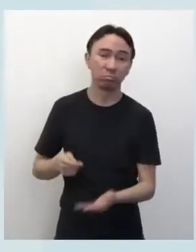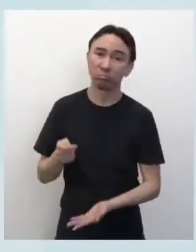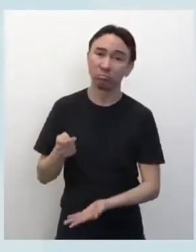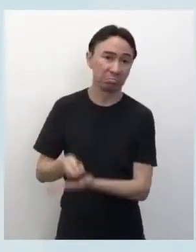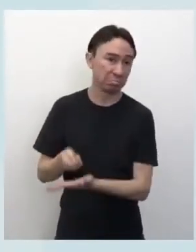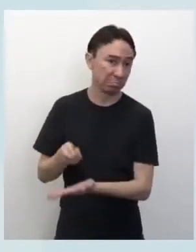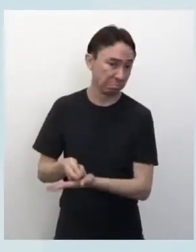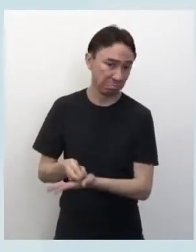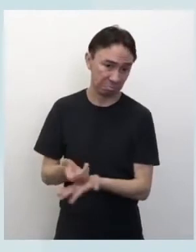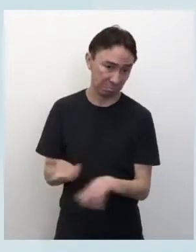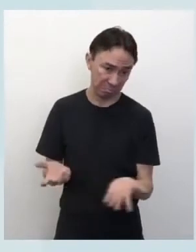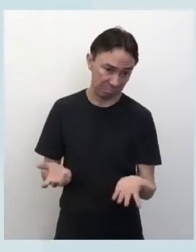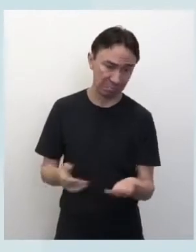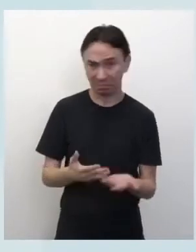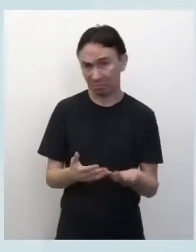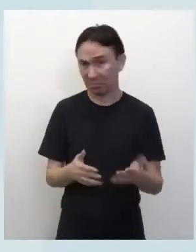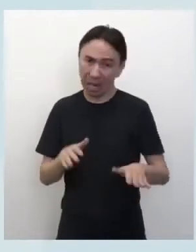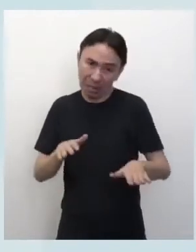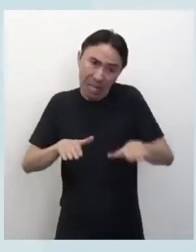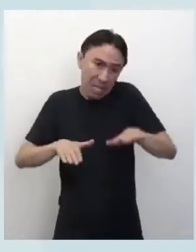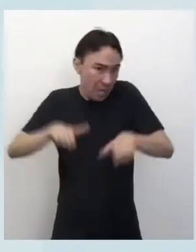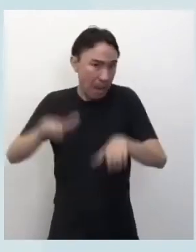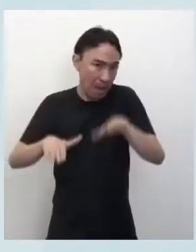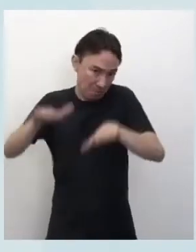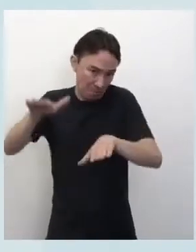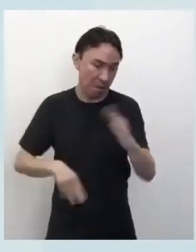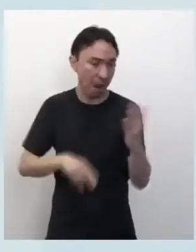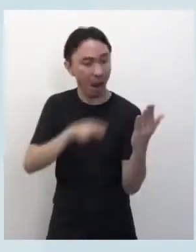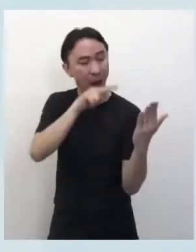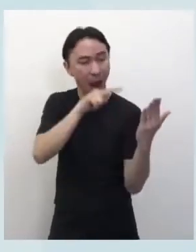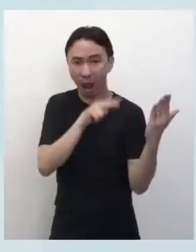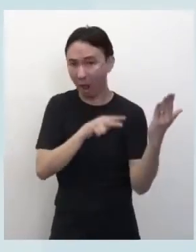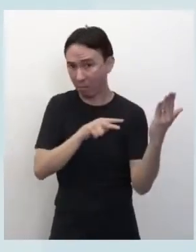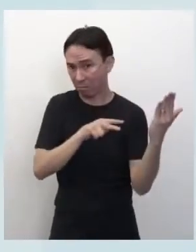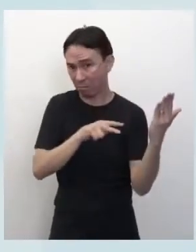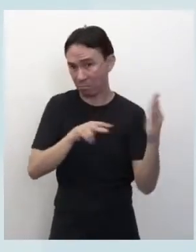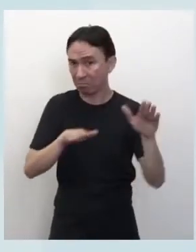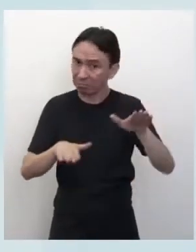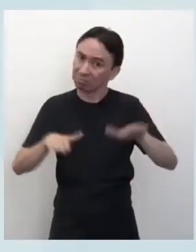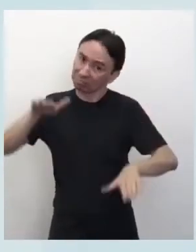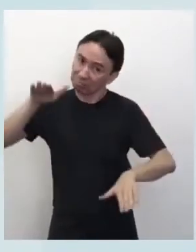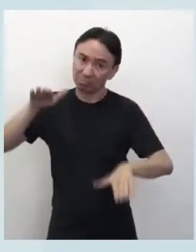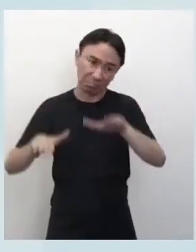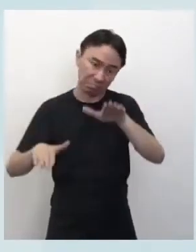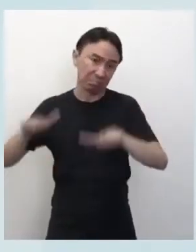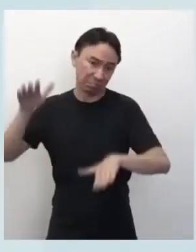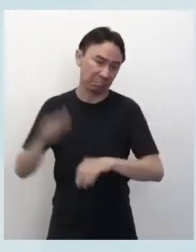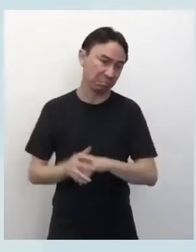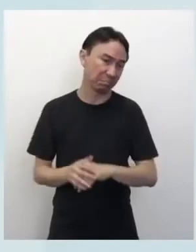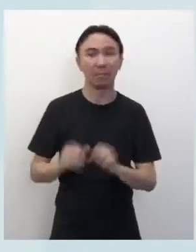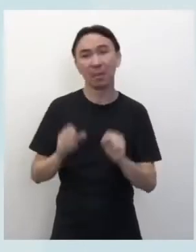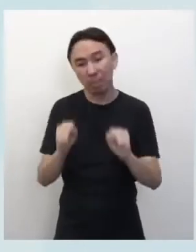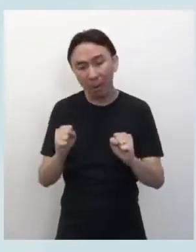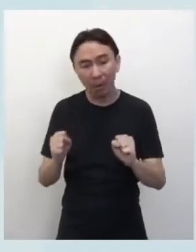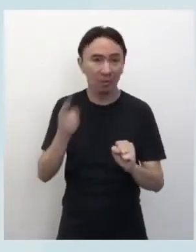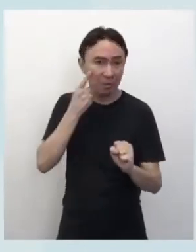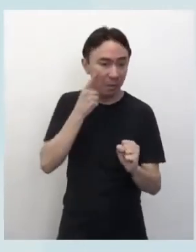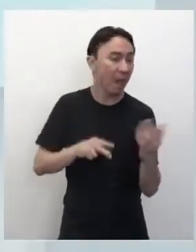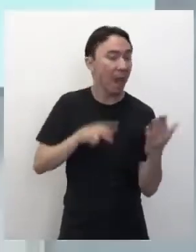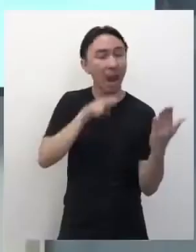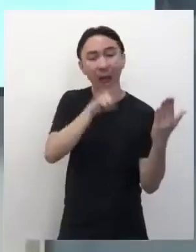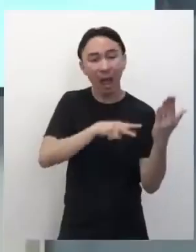fazer a leitura aí dessa... Desse título, dessa manchete, né? Porque eu posso ler com sentido de